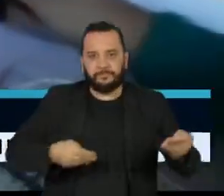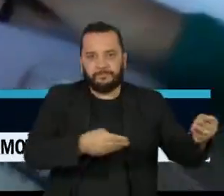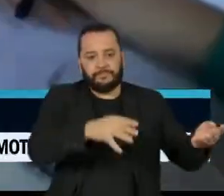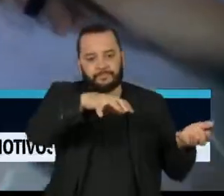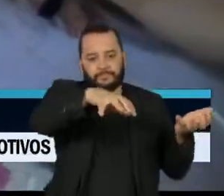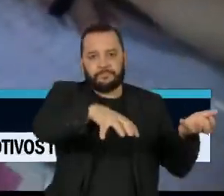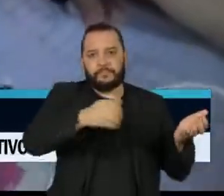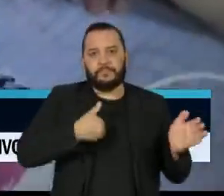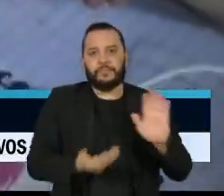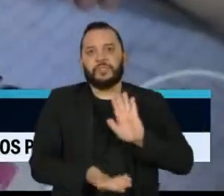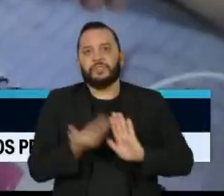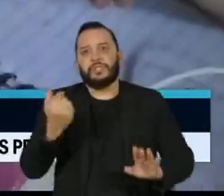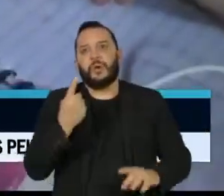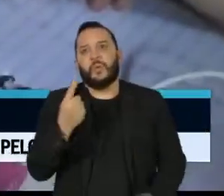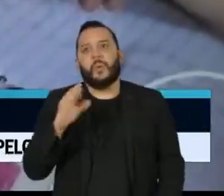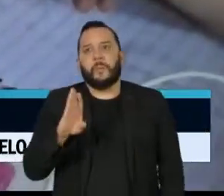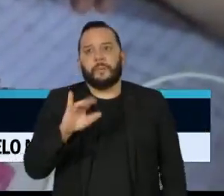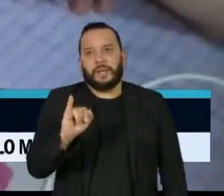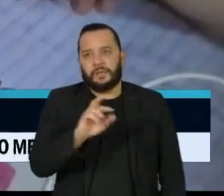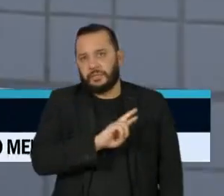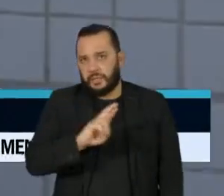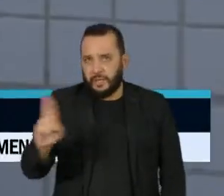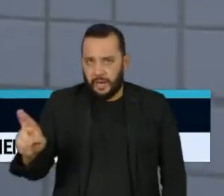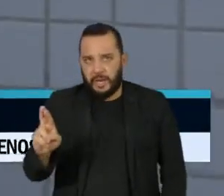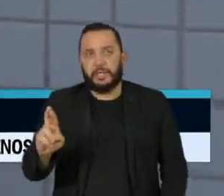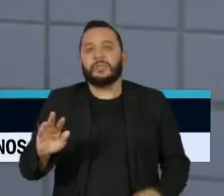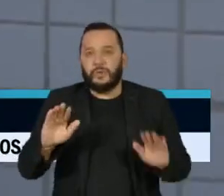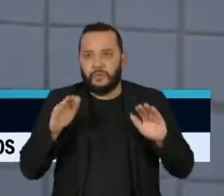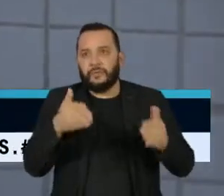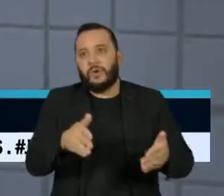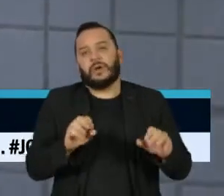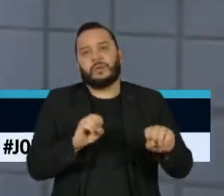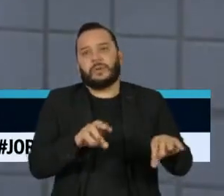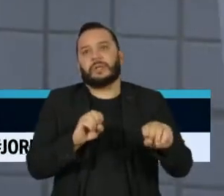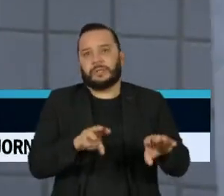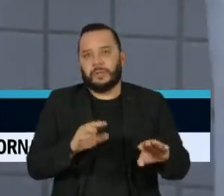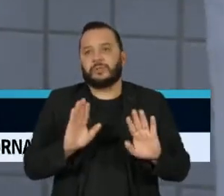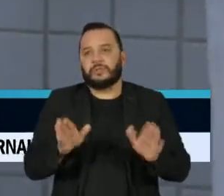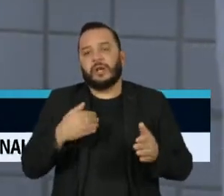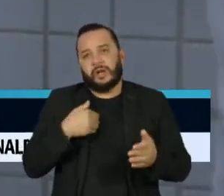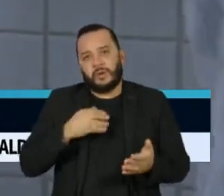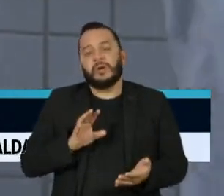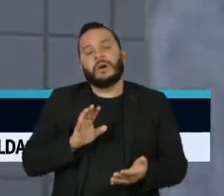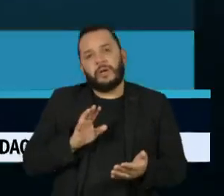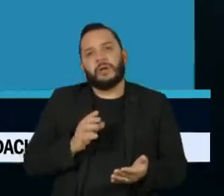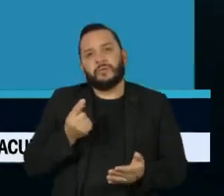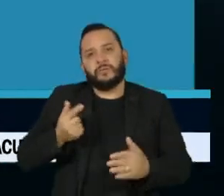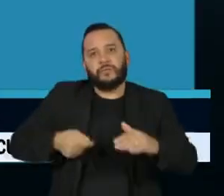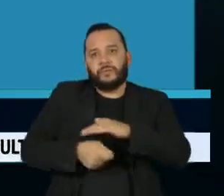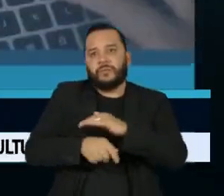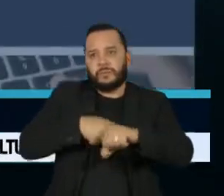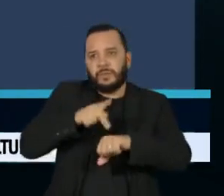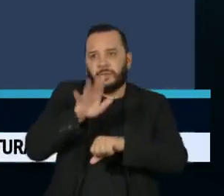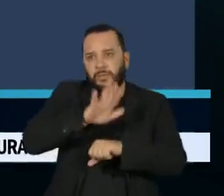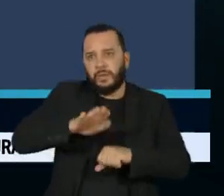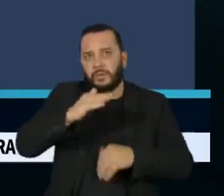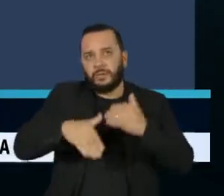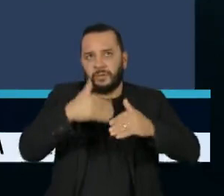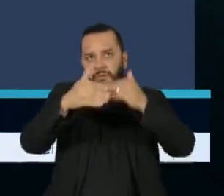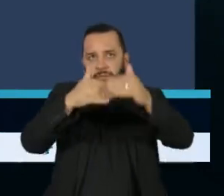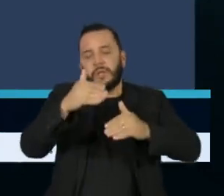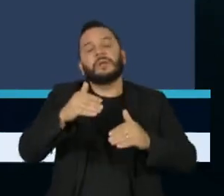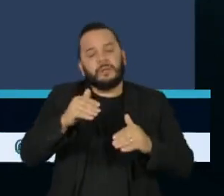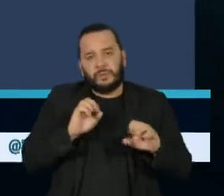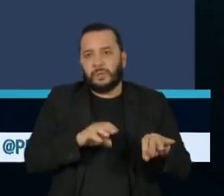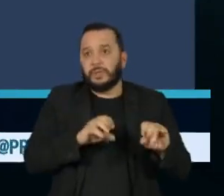quase um bilhão de reais dos recursos destinados ao Fundo Nacional de Desenvolvimento da Educação. É o que aponta a ONG